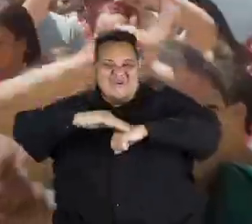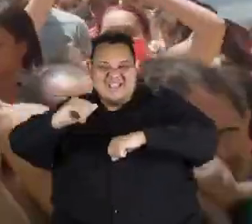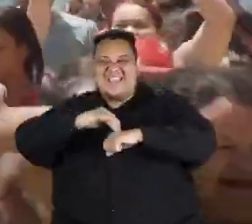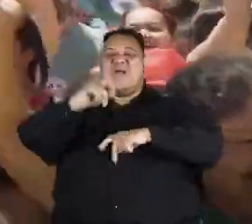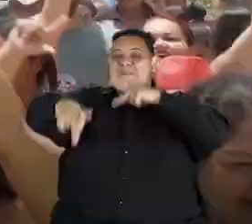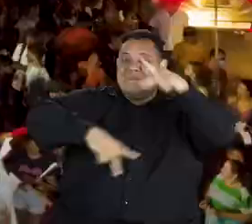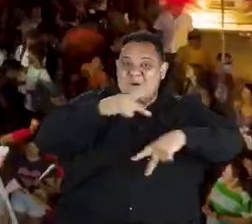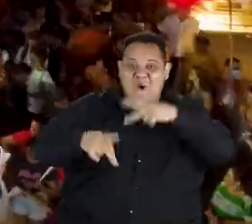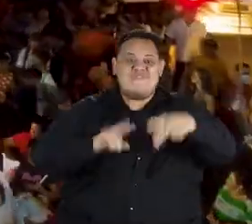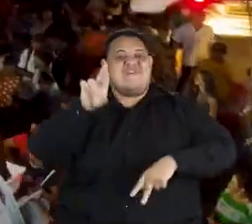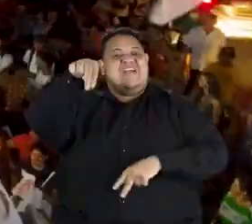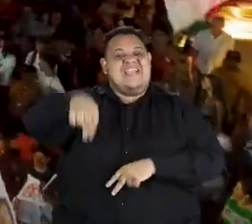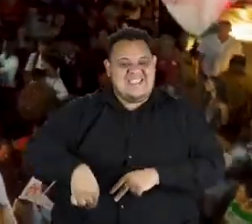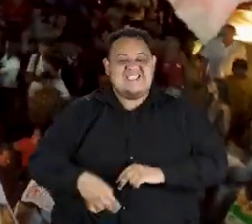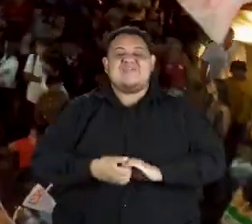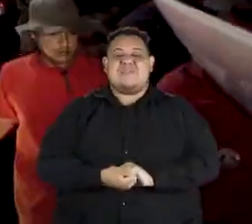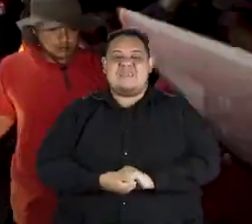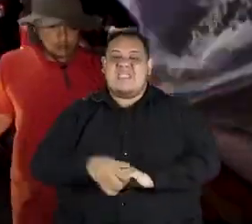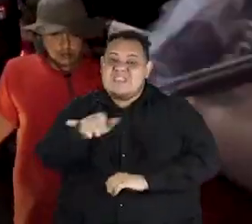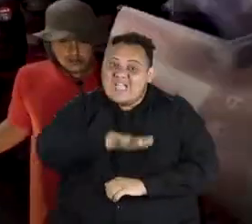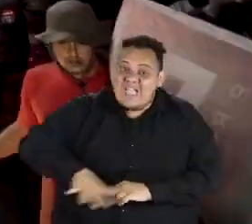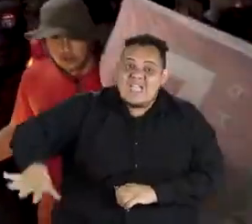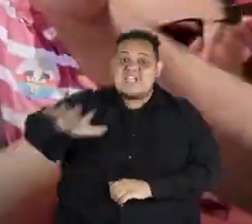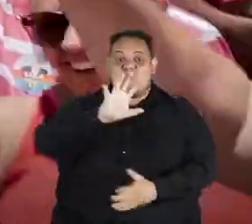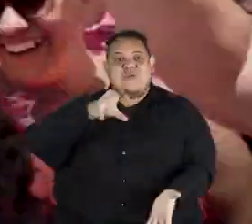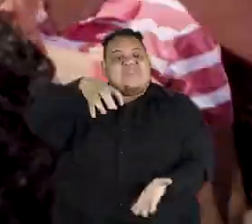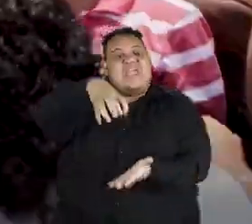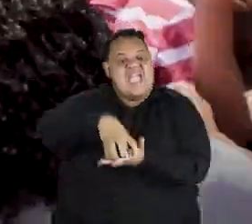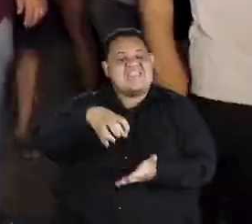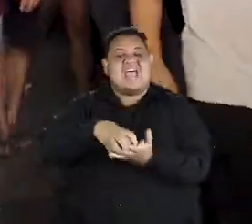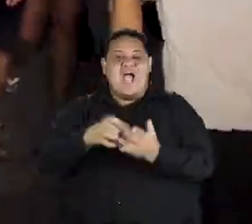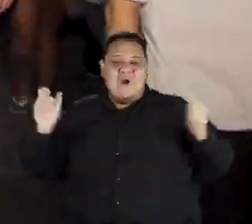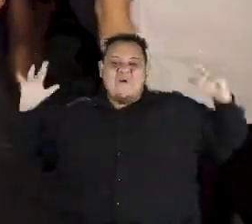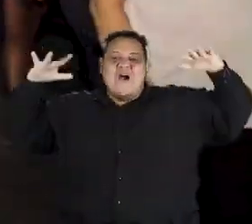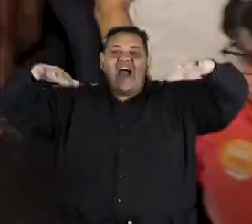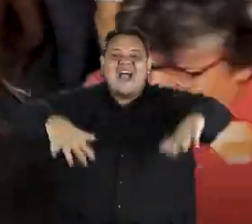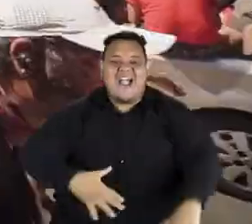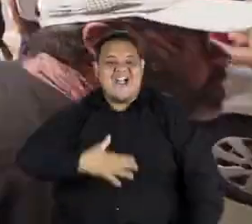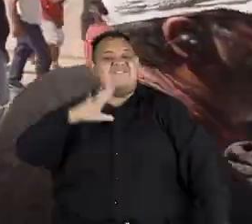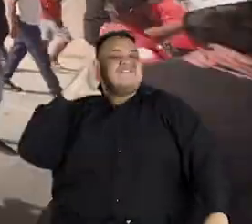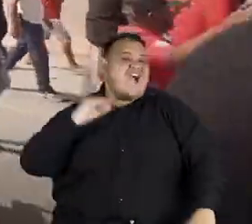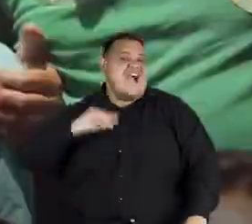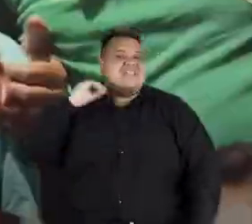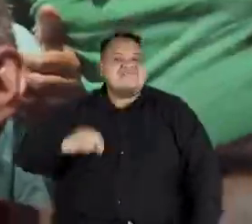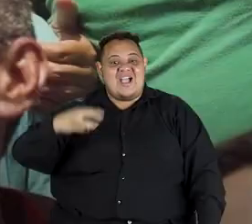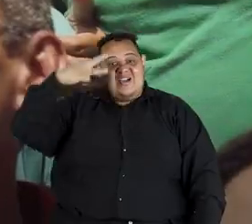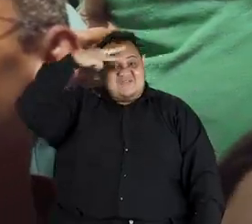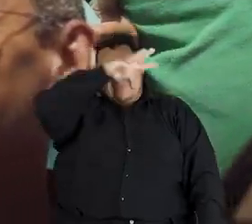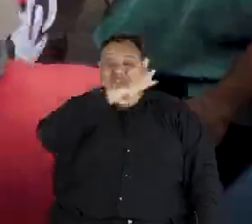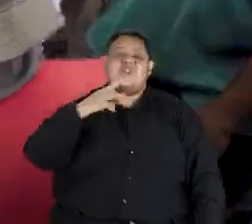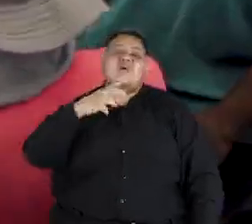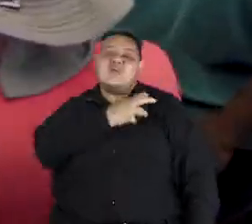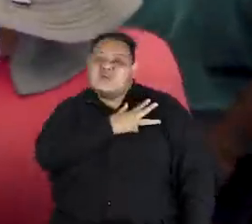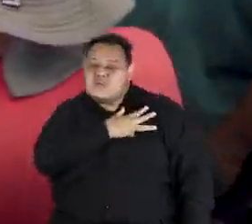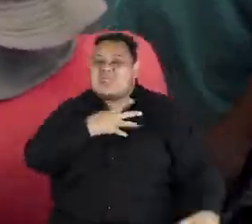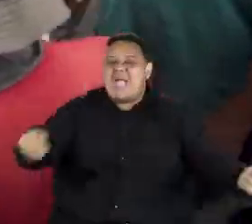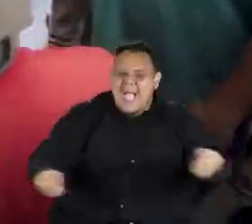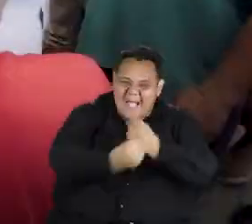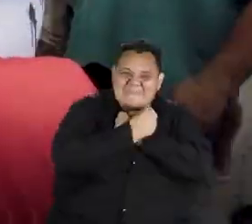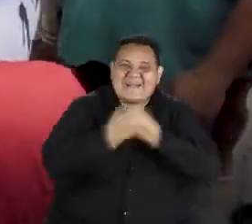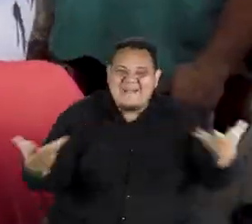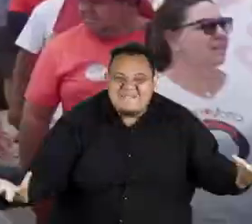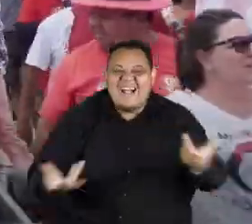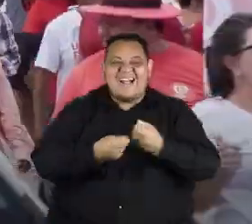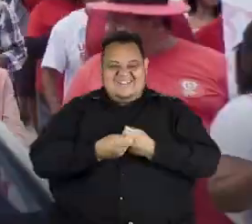carinho do povo potiguar. E na região central, a caravana de Fátima, Walter e Lula sentiu esse abraço